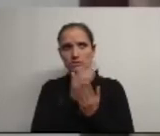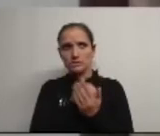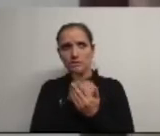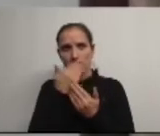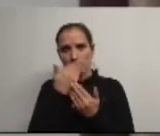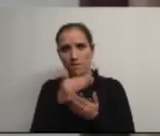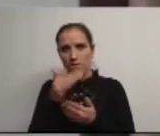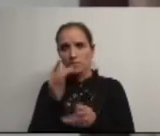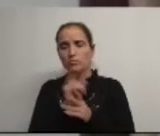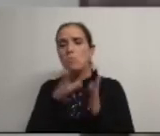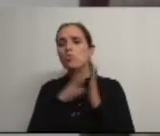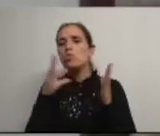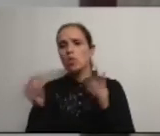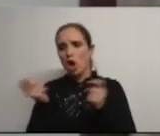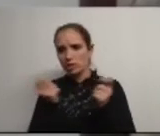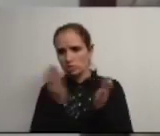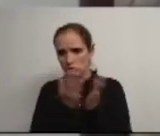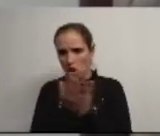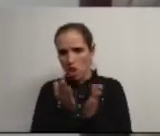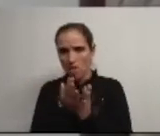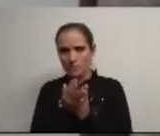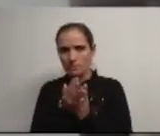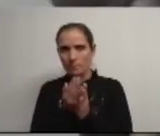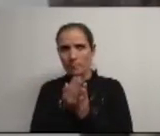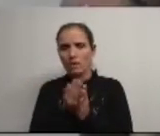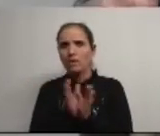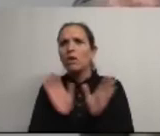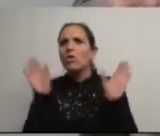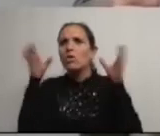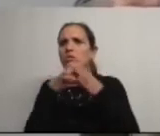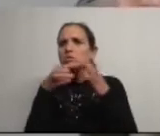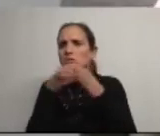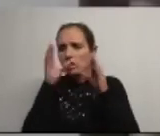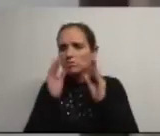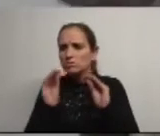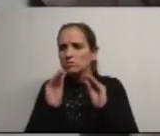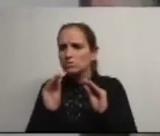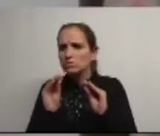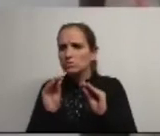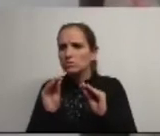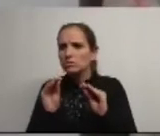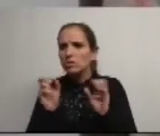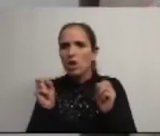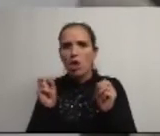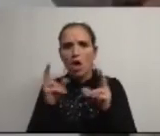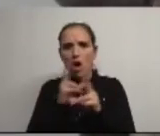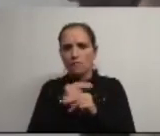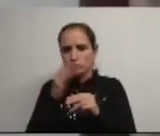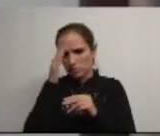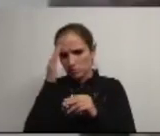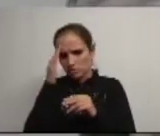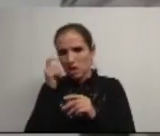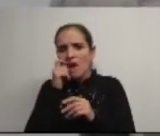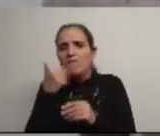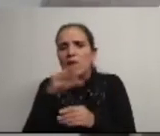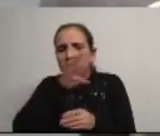vai definir o modelo de organização da escola é que os conselhos municipais de educação vão ter uma redefinição de competências mas quem é que vai